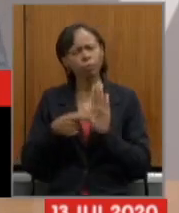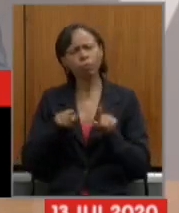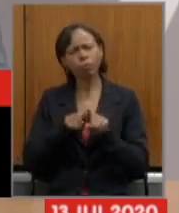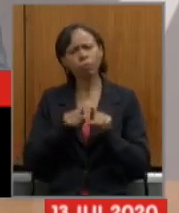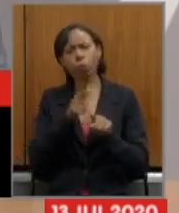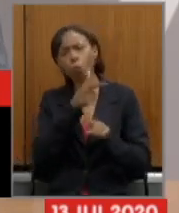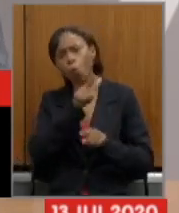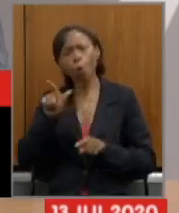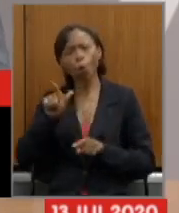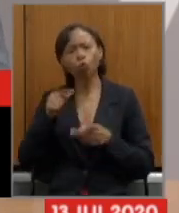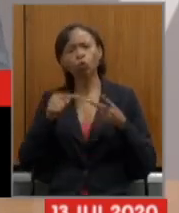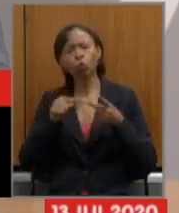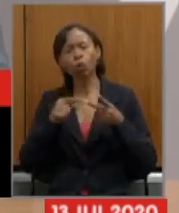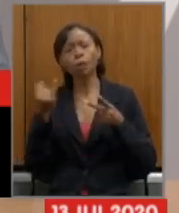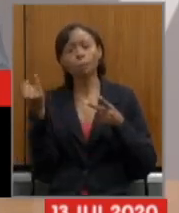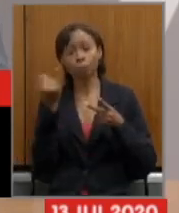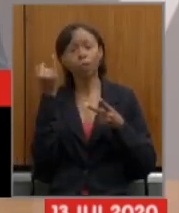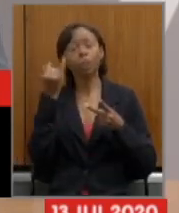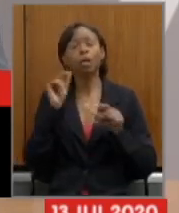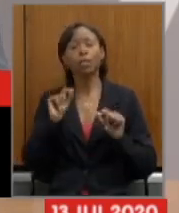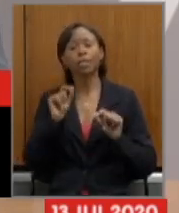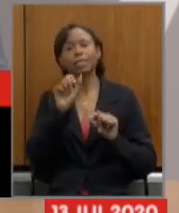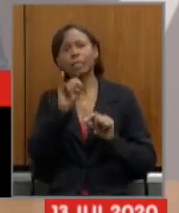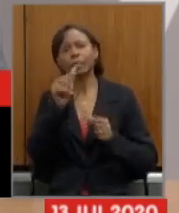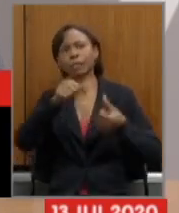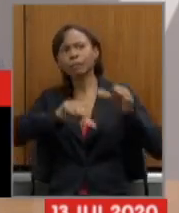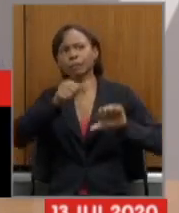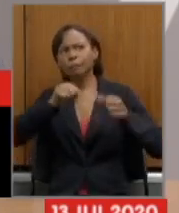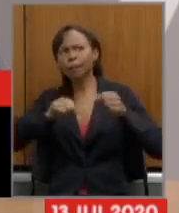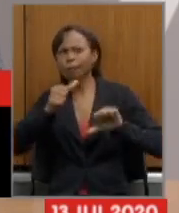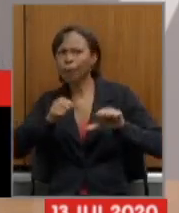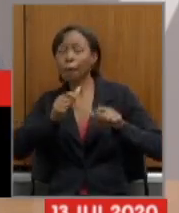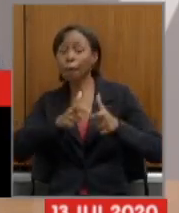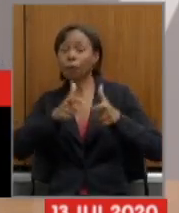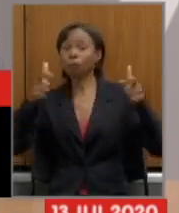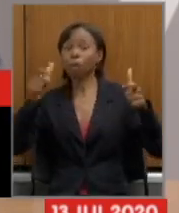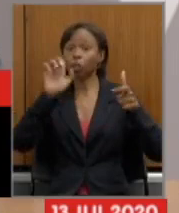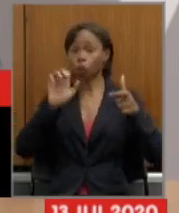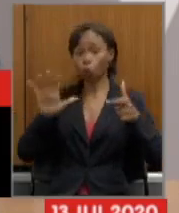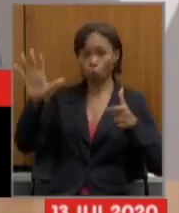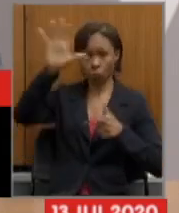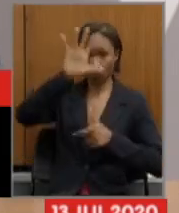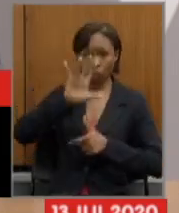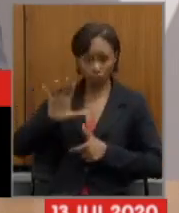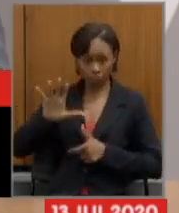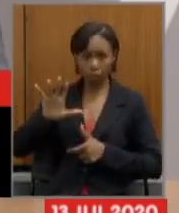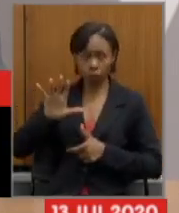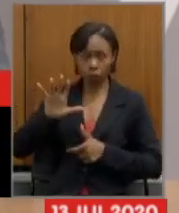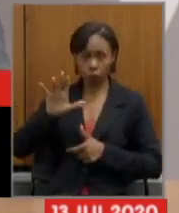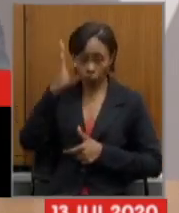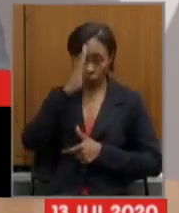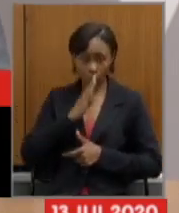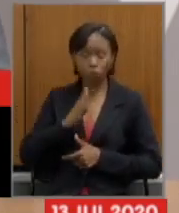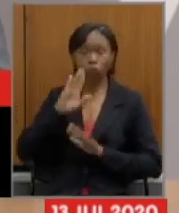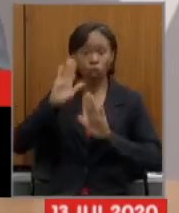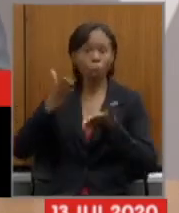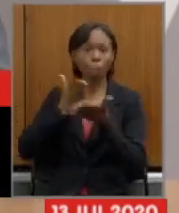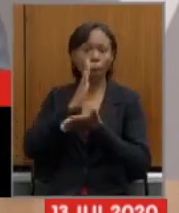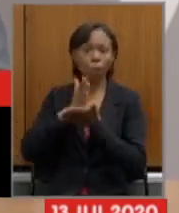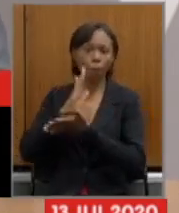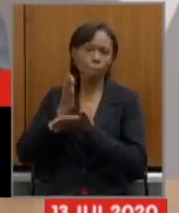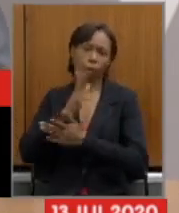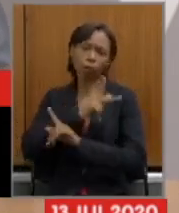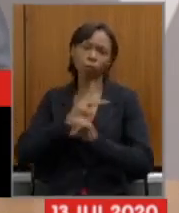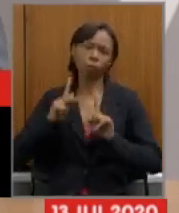um outro ponto importante se a gente for avaliar a maioria dos estados hoje da federação já aprovaram suas reformas da